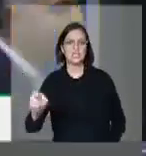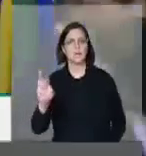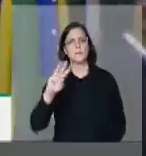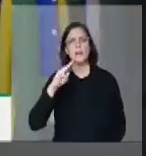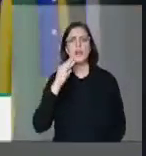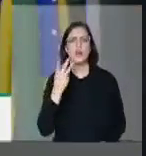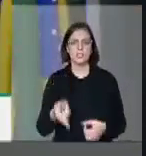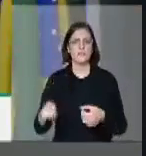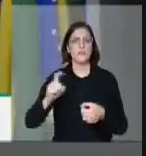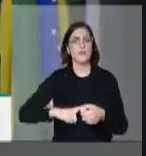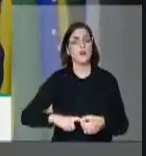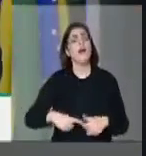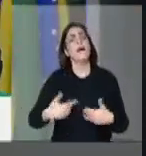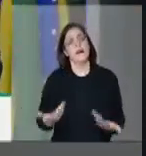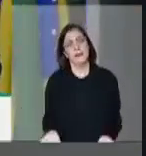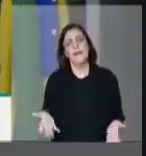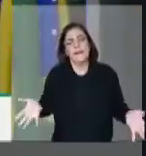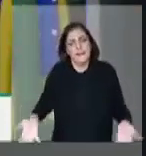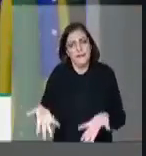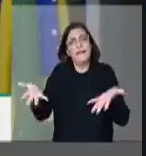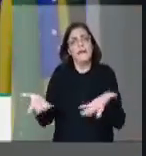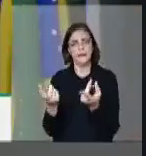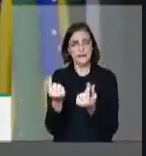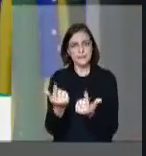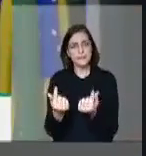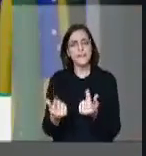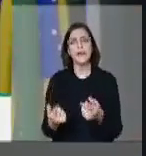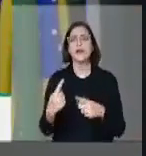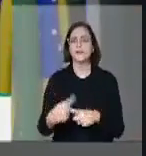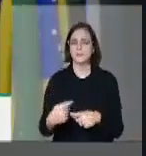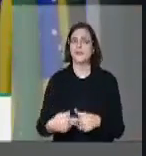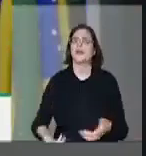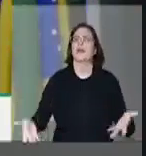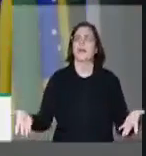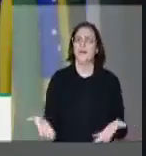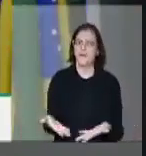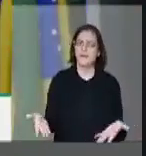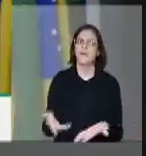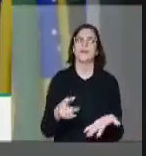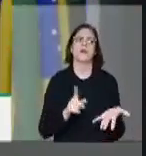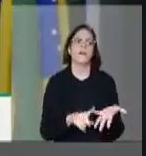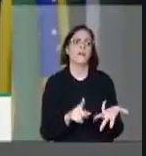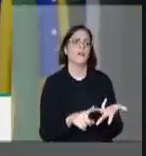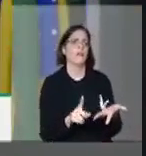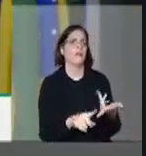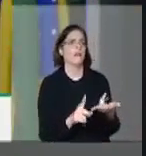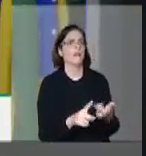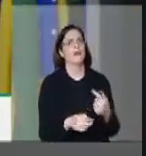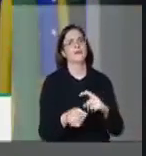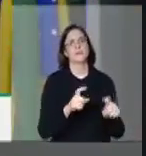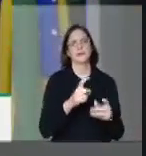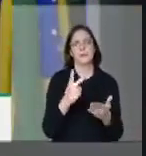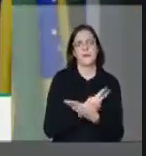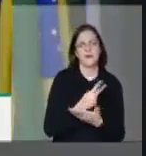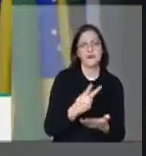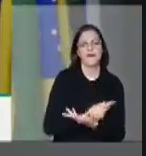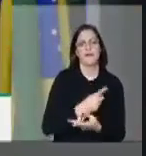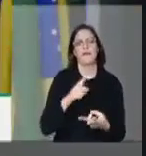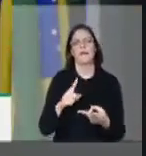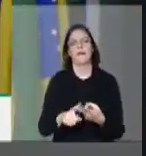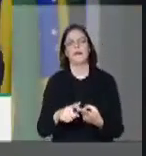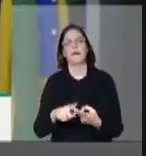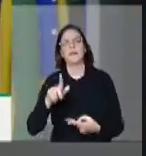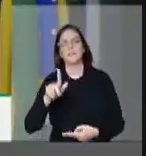oxigênio, já que hoje a prefeitura, por algumas razões, má administração, má